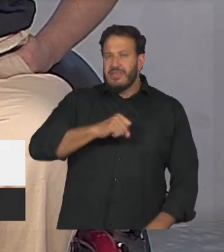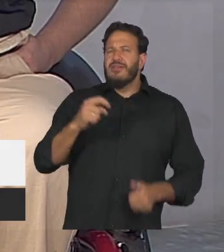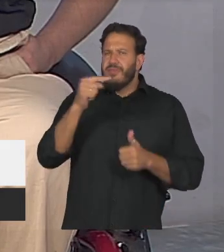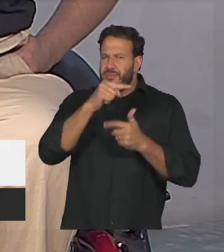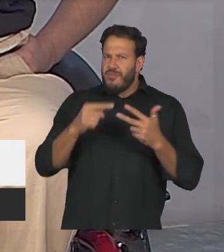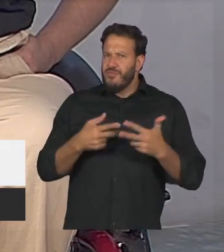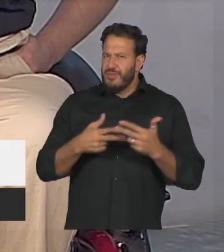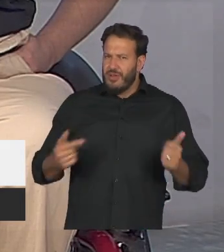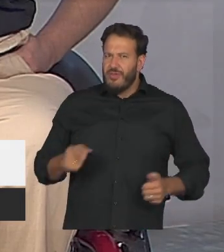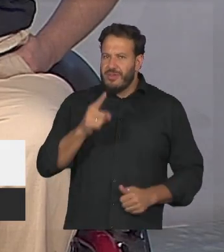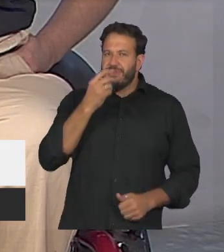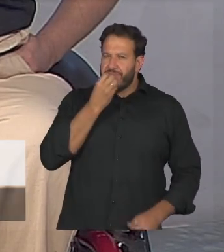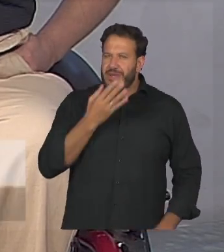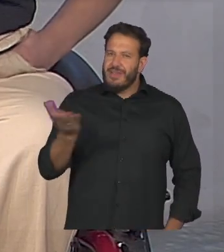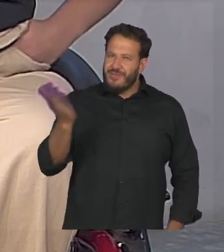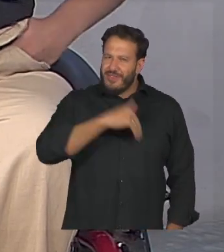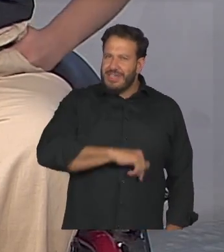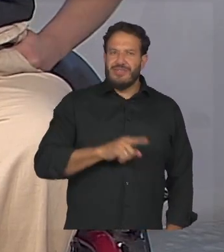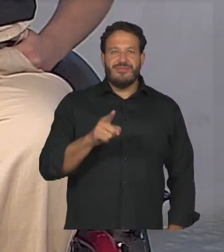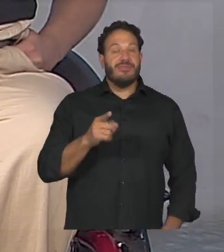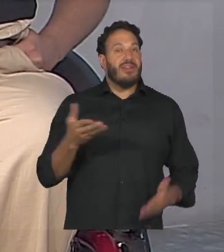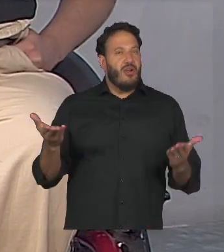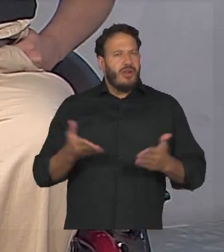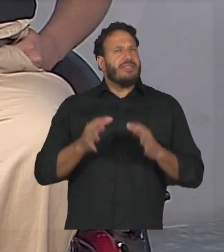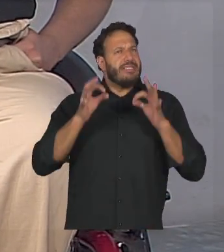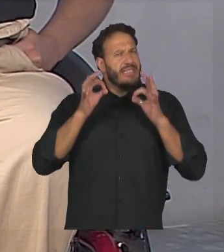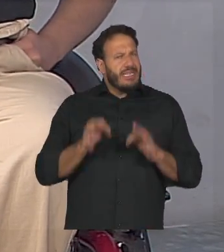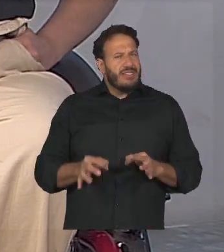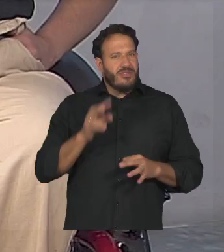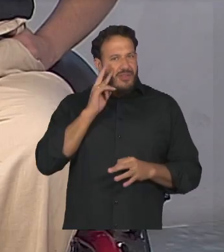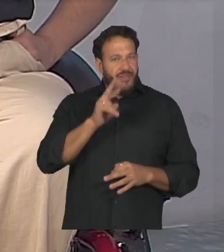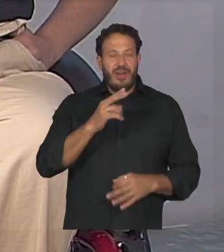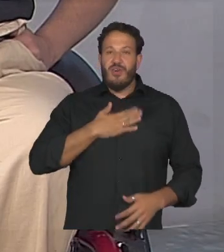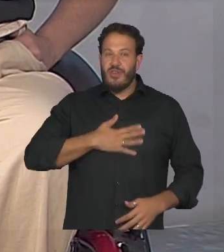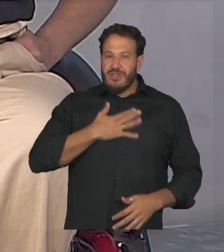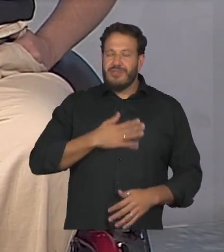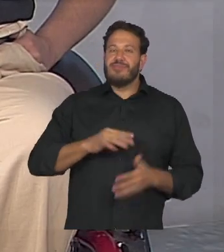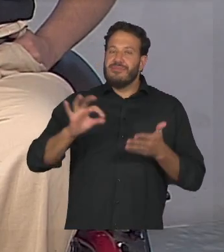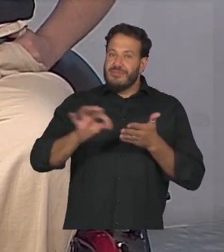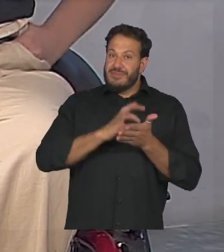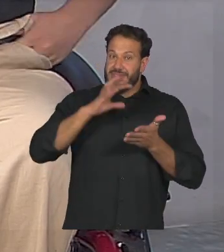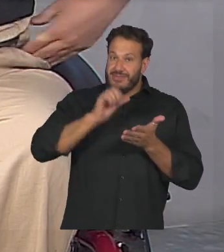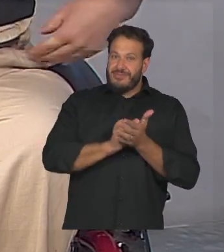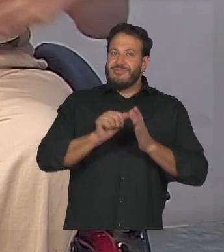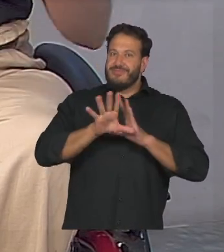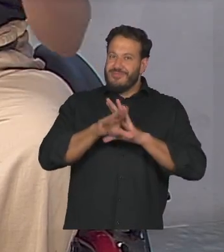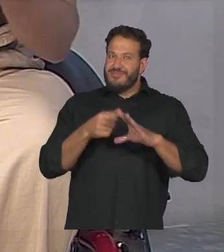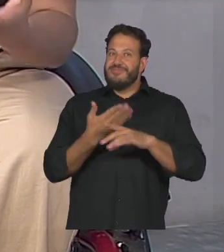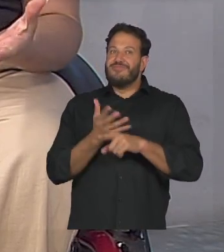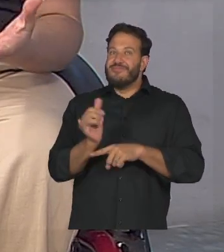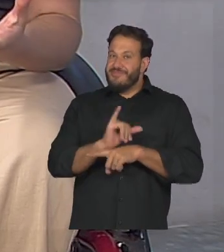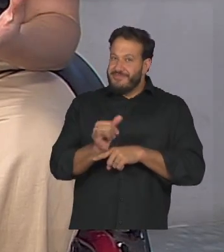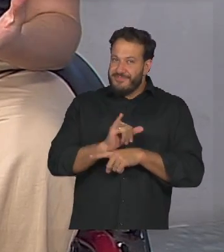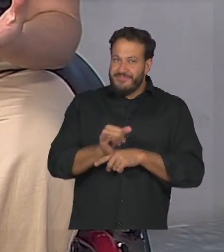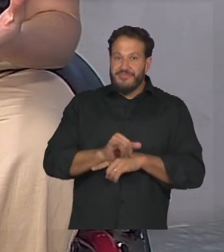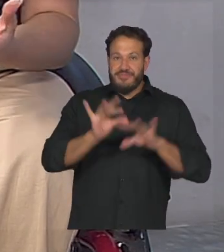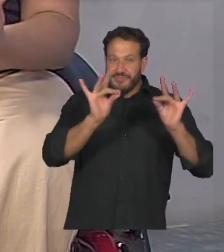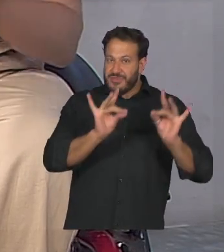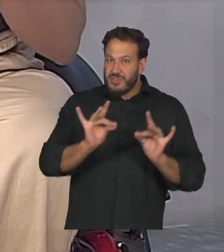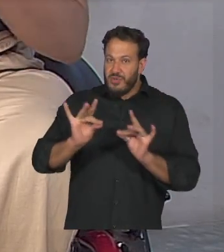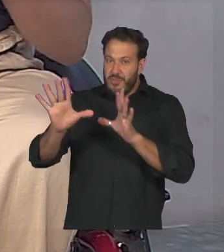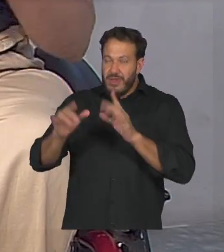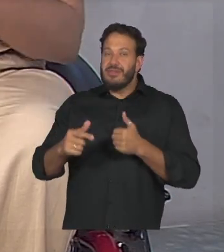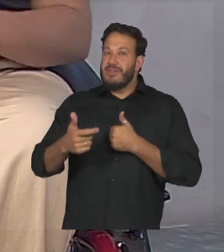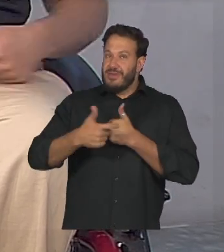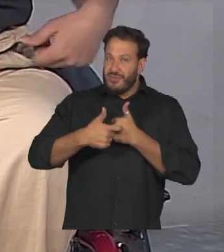esses programas seja bem-vindo e como eu tenho certeza que você vai gostar aproveita para se inscrever no nosso canal compartilhar nosso conteúdo